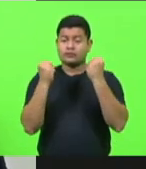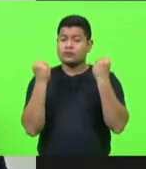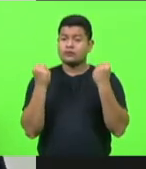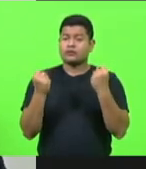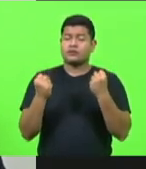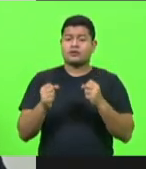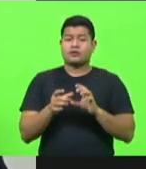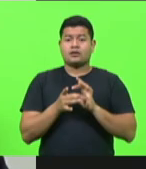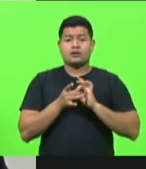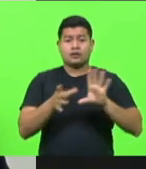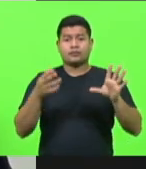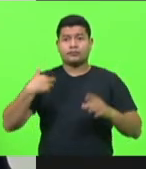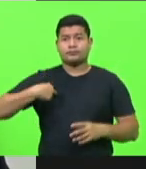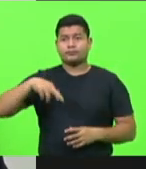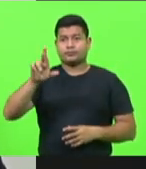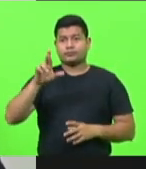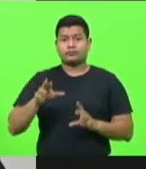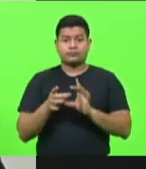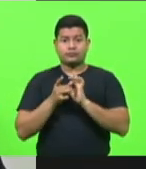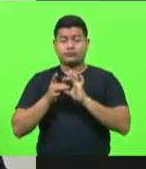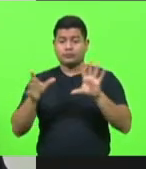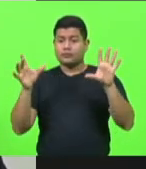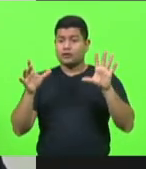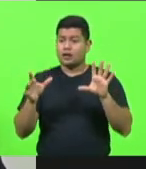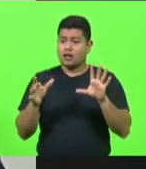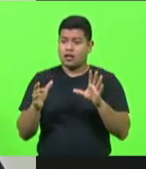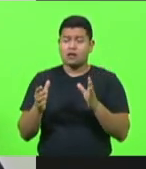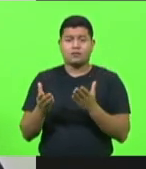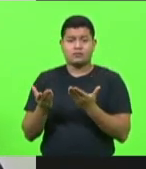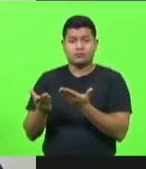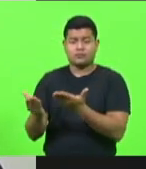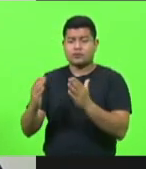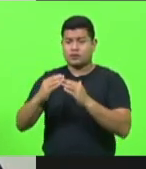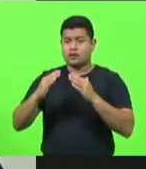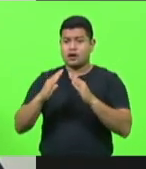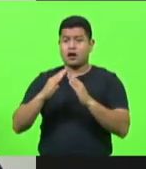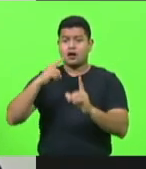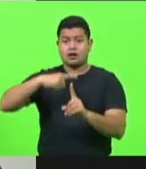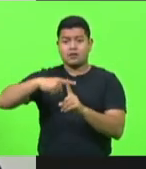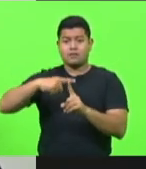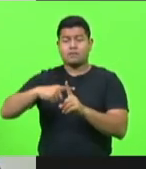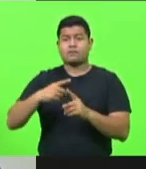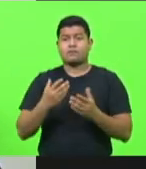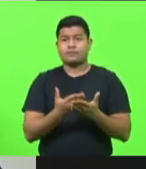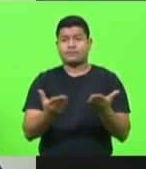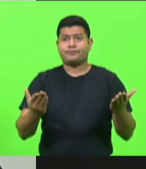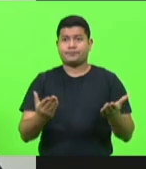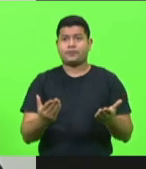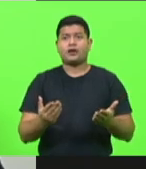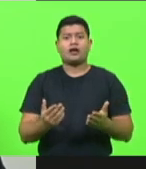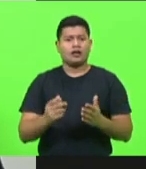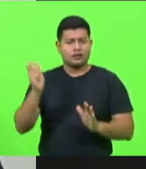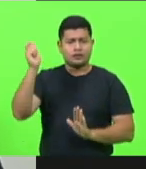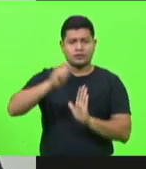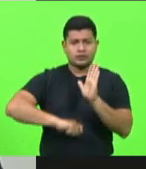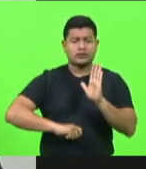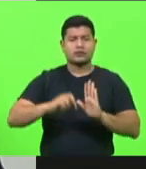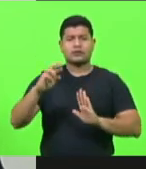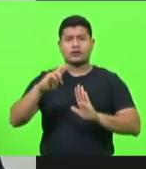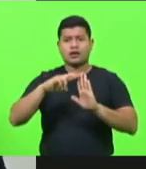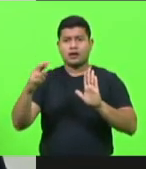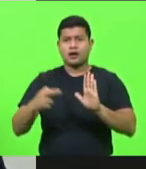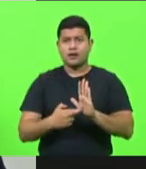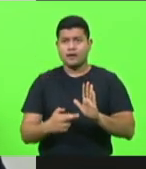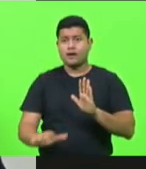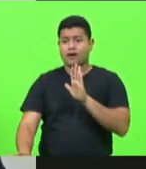liberdade religiosa, em defesa das igrejas que são essenciais em Santa Catarina, assinada e regulamentada a lei, inclusive,